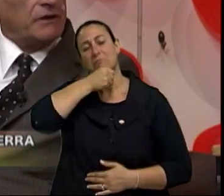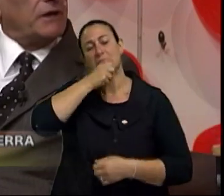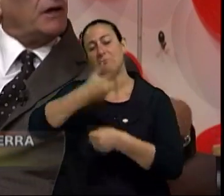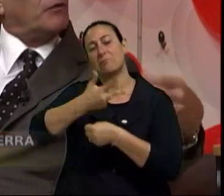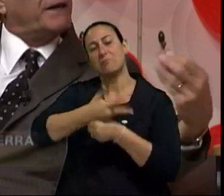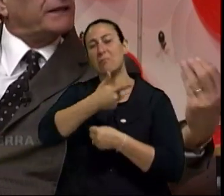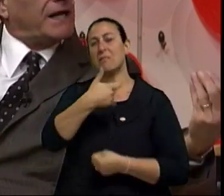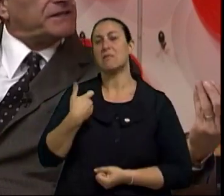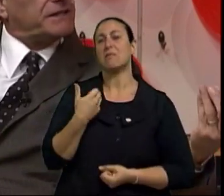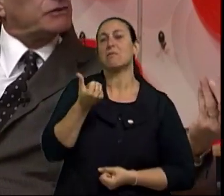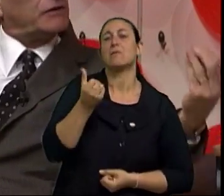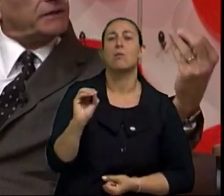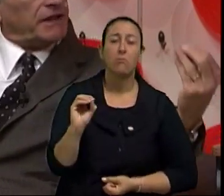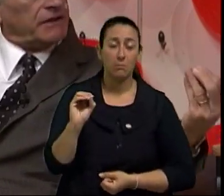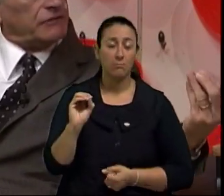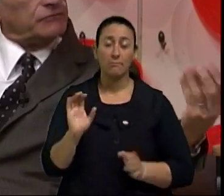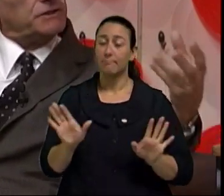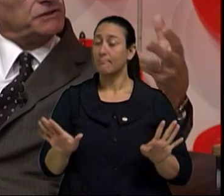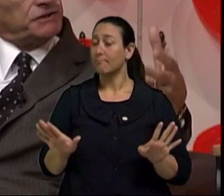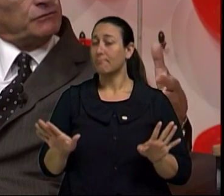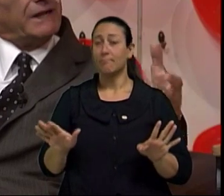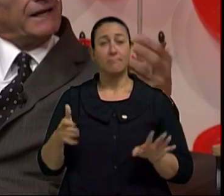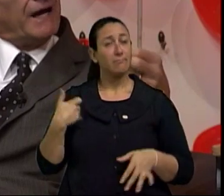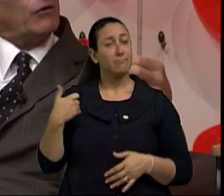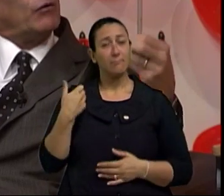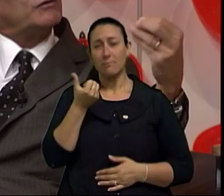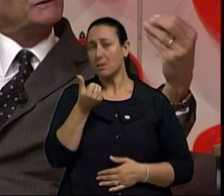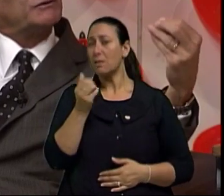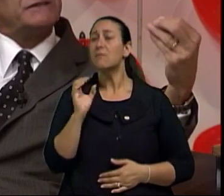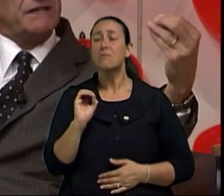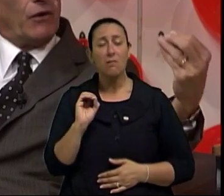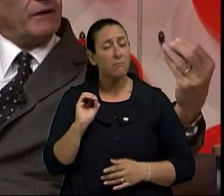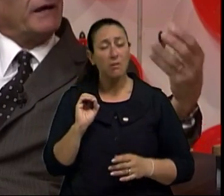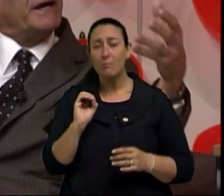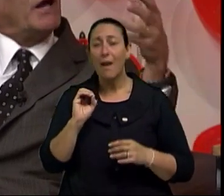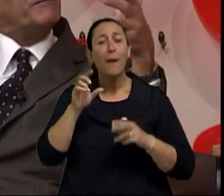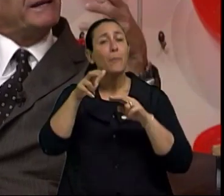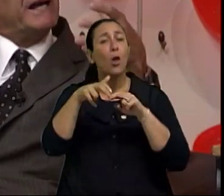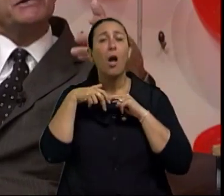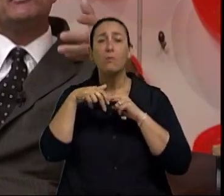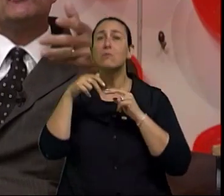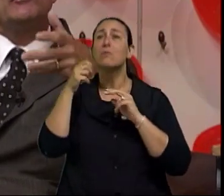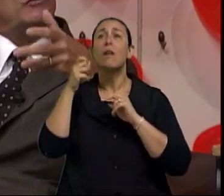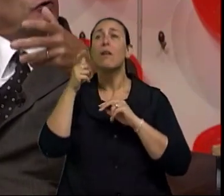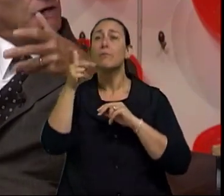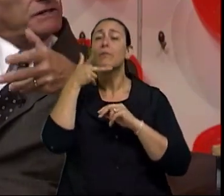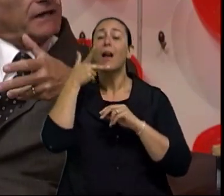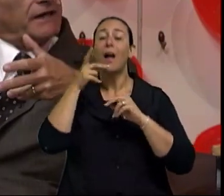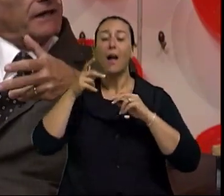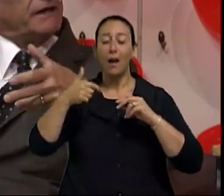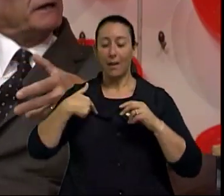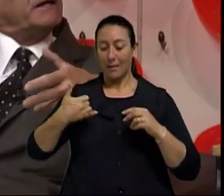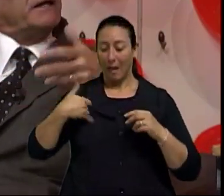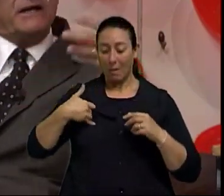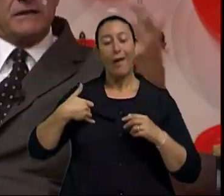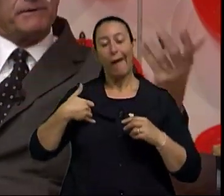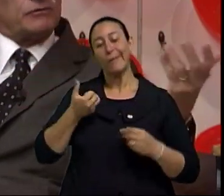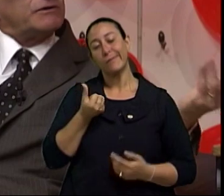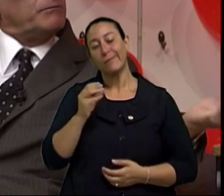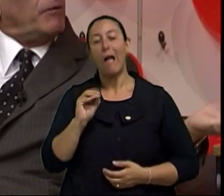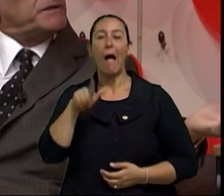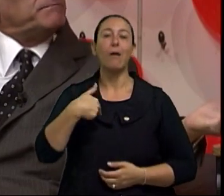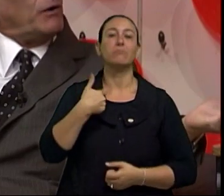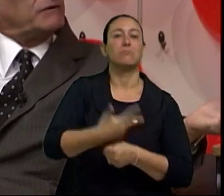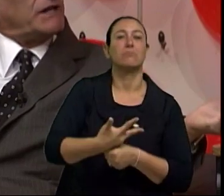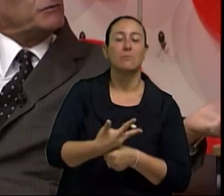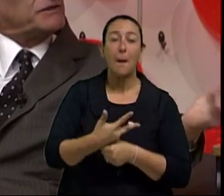Mas repito, é uma idade que só tem um sentido legal ou social. É uma idade cronológica. E as